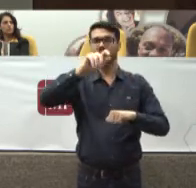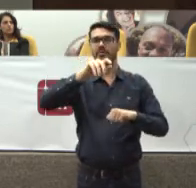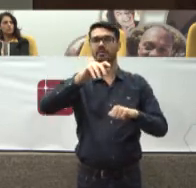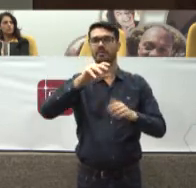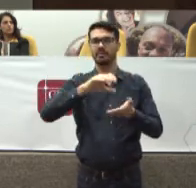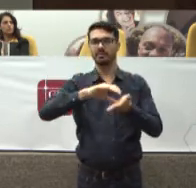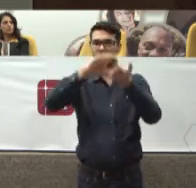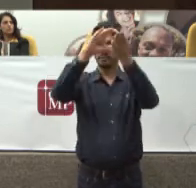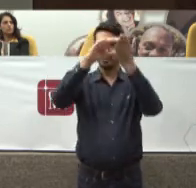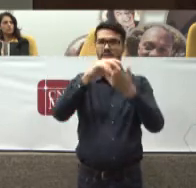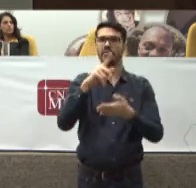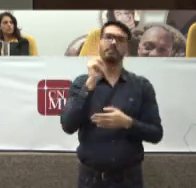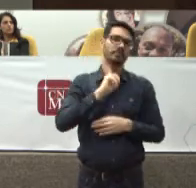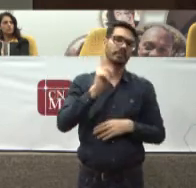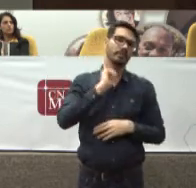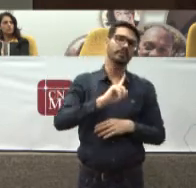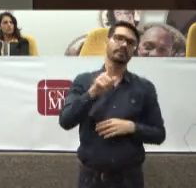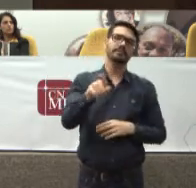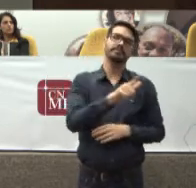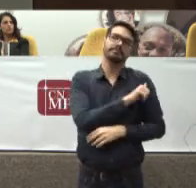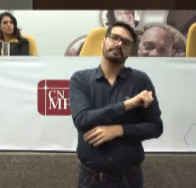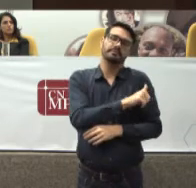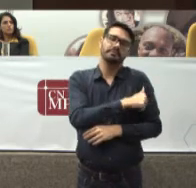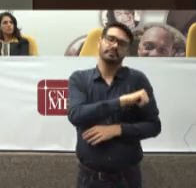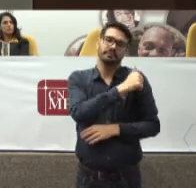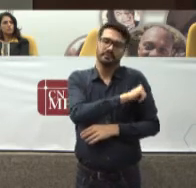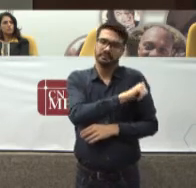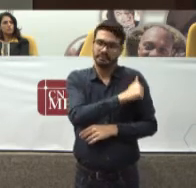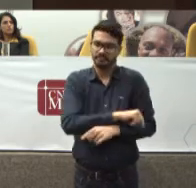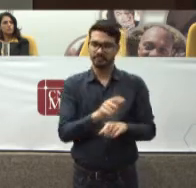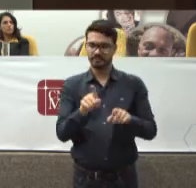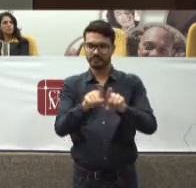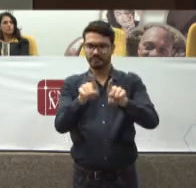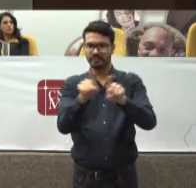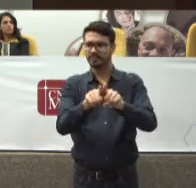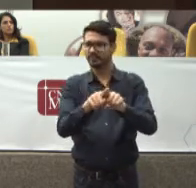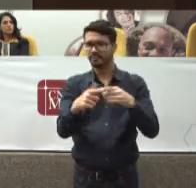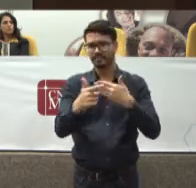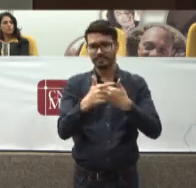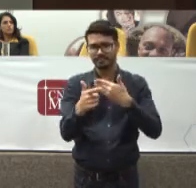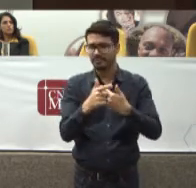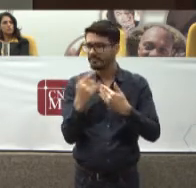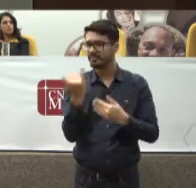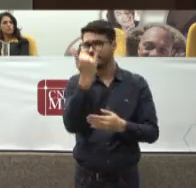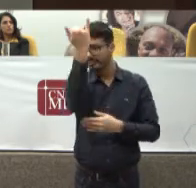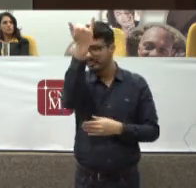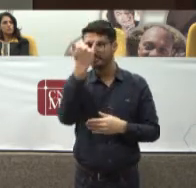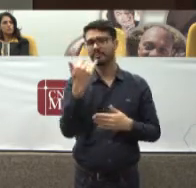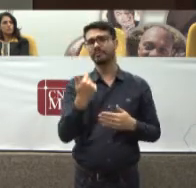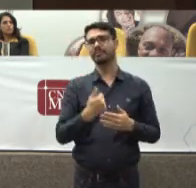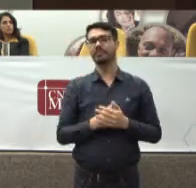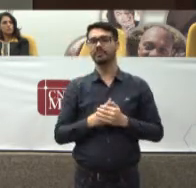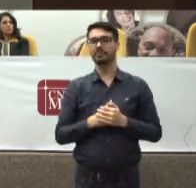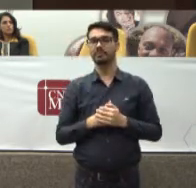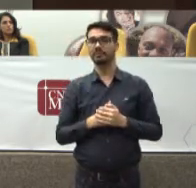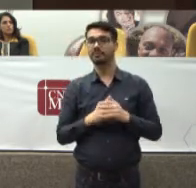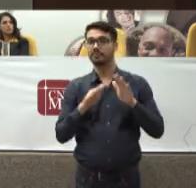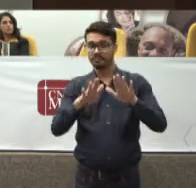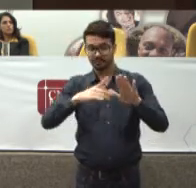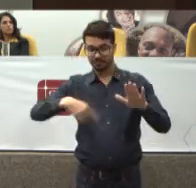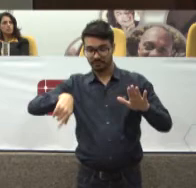O Rio de Janeiro Também Faz um papel Importantíssimo Na produção De notas técnicas E nós vamos